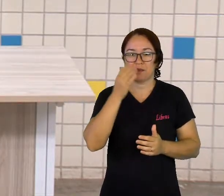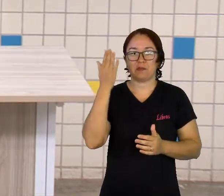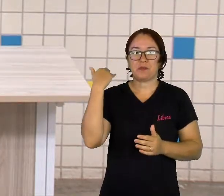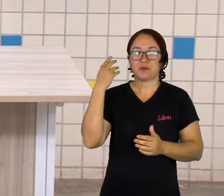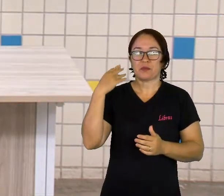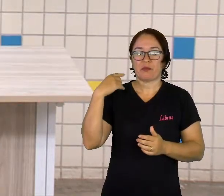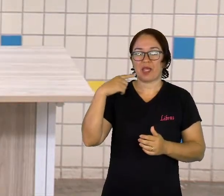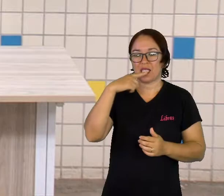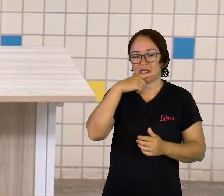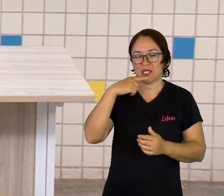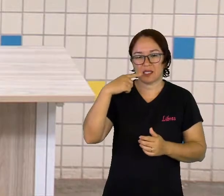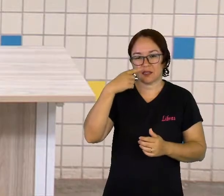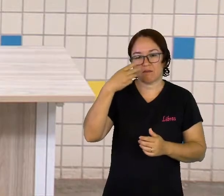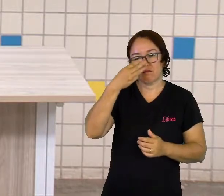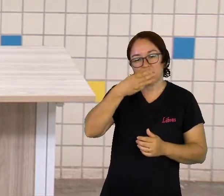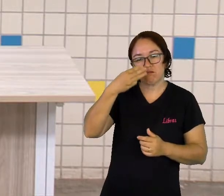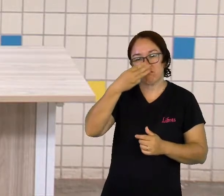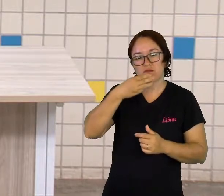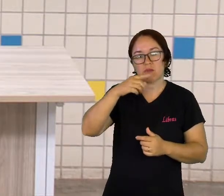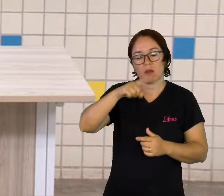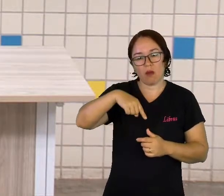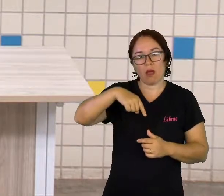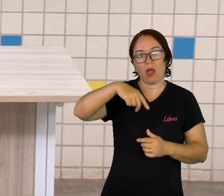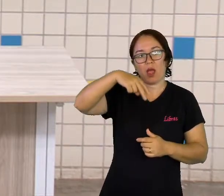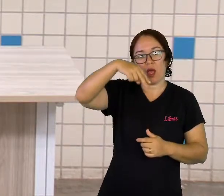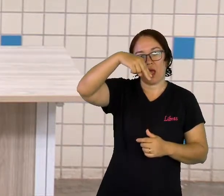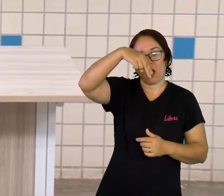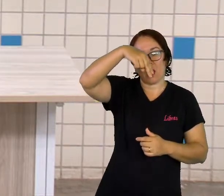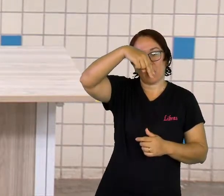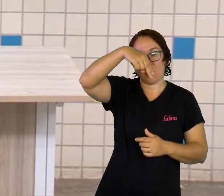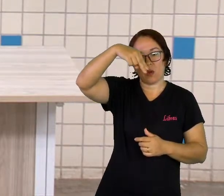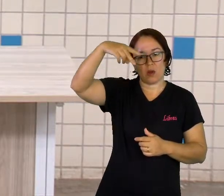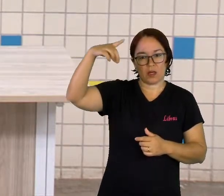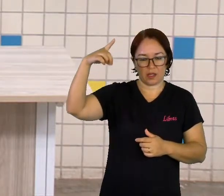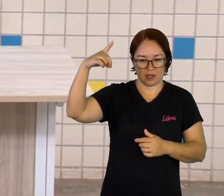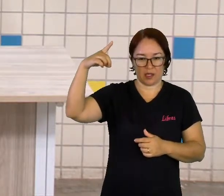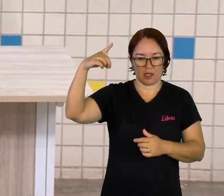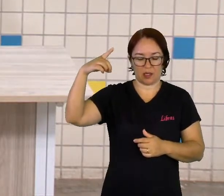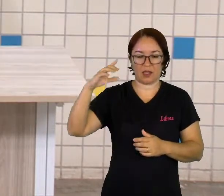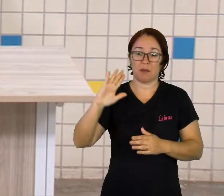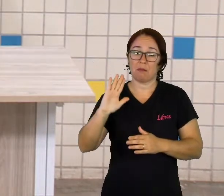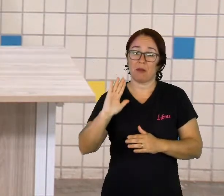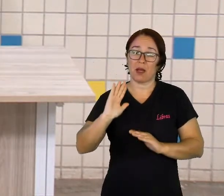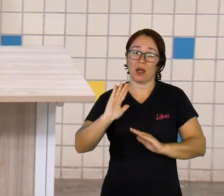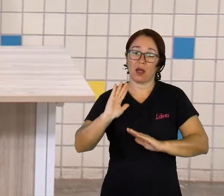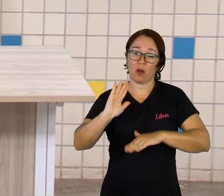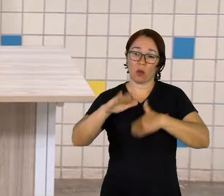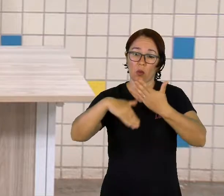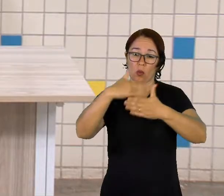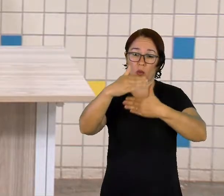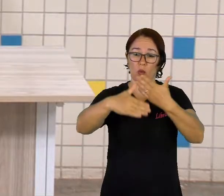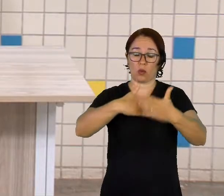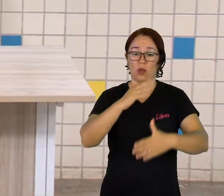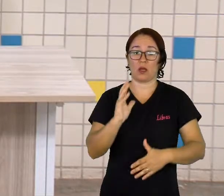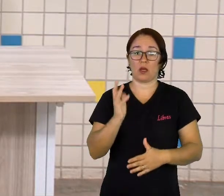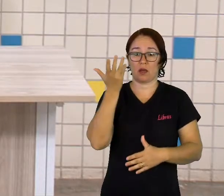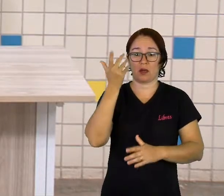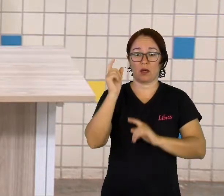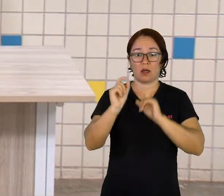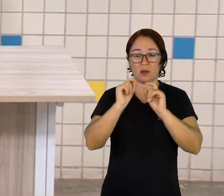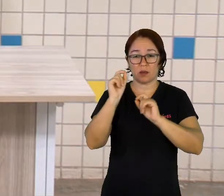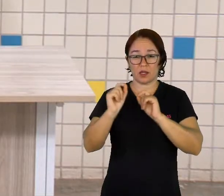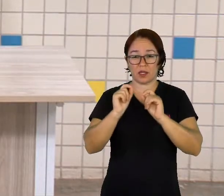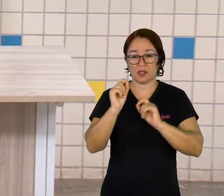os nordestinos. Com o declínio do açúcar e com a ascensão da região sudeste e da região sul,